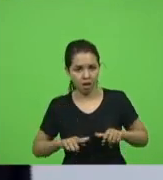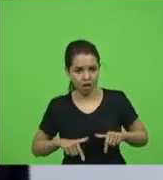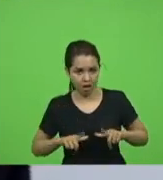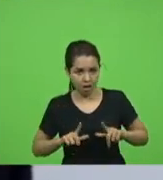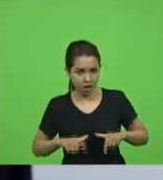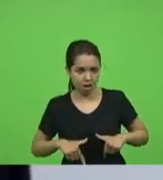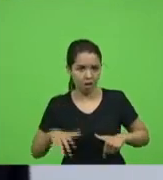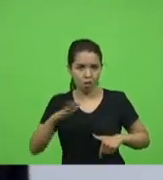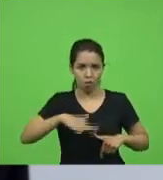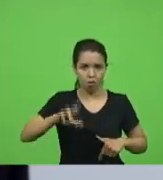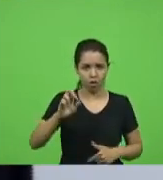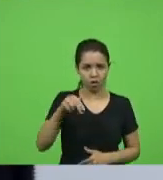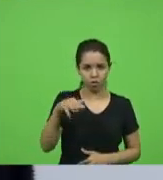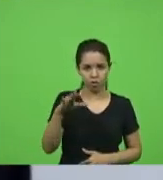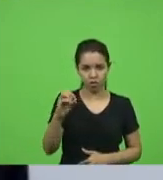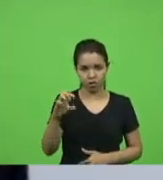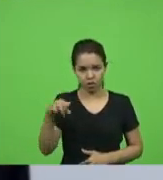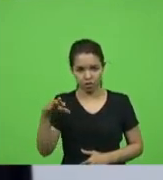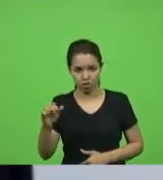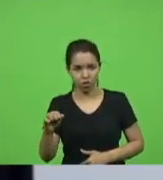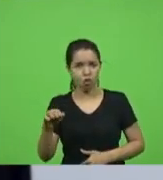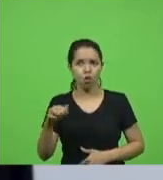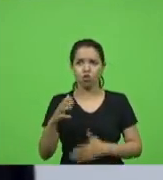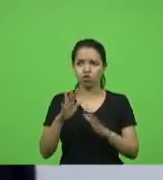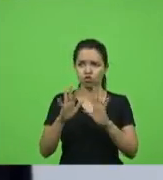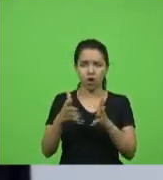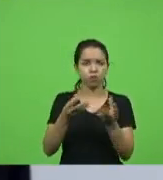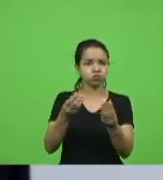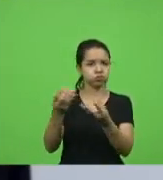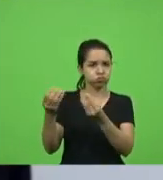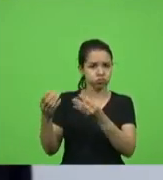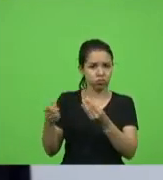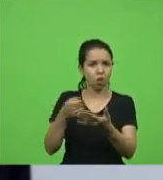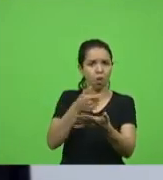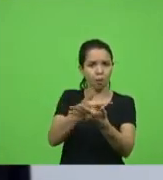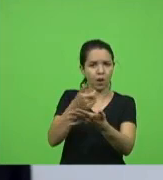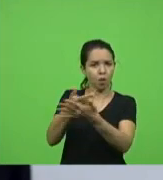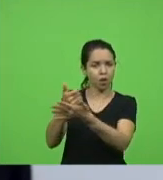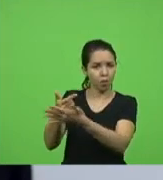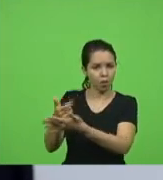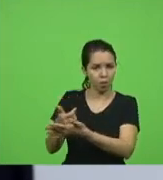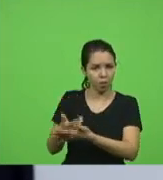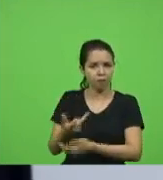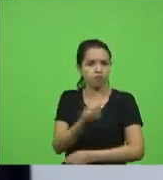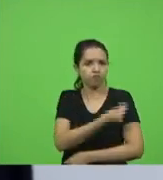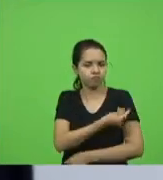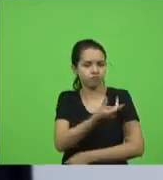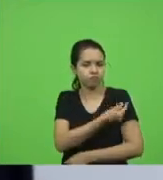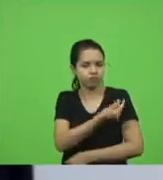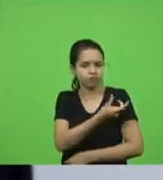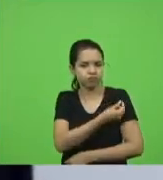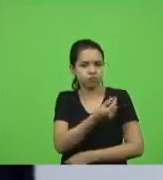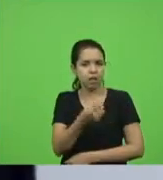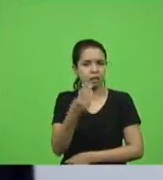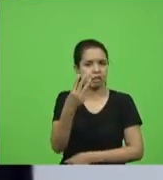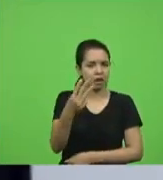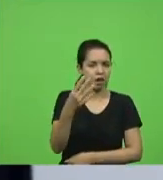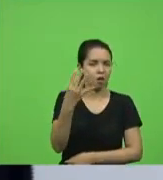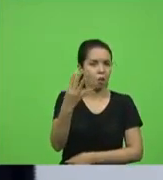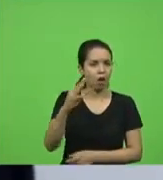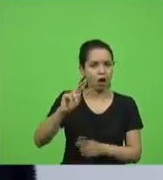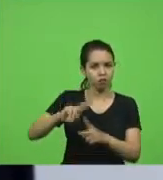dando exemplo correndo atrás com doses de vacinas compradas três quatro vezes